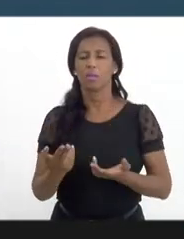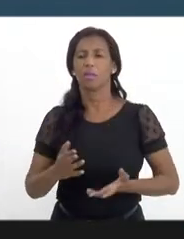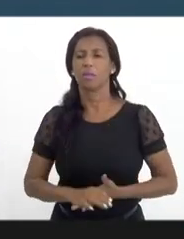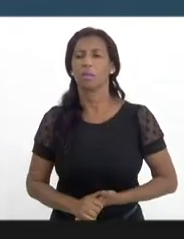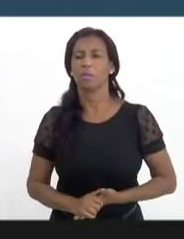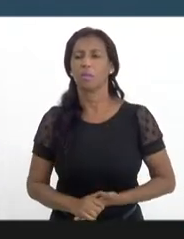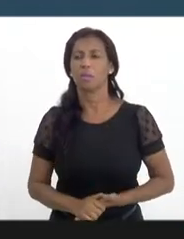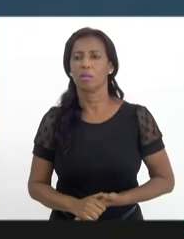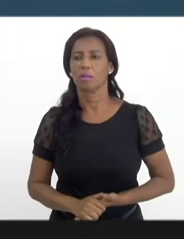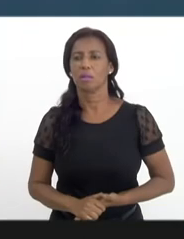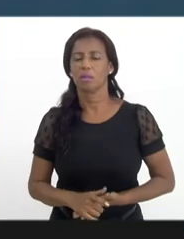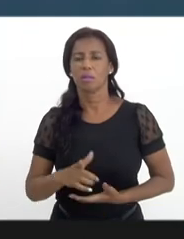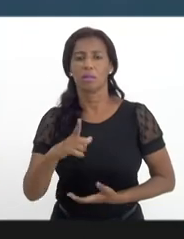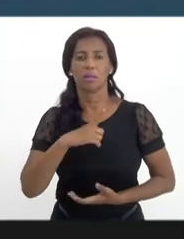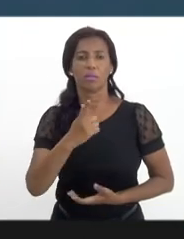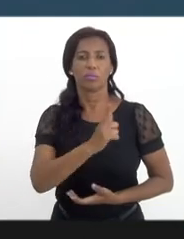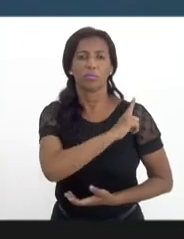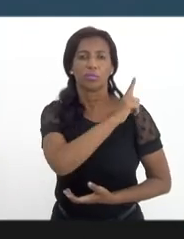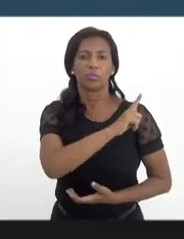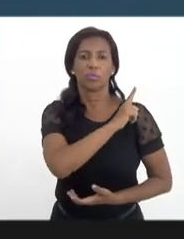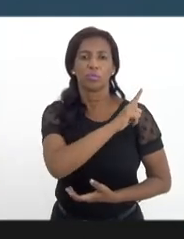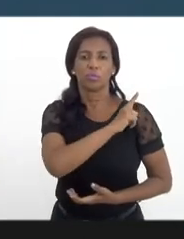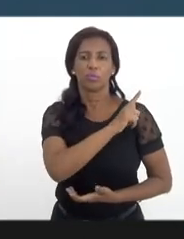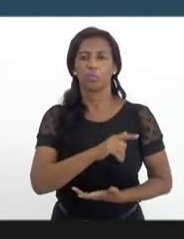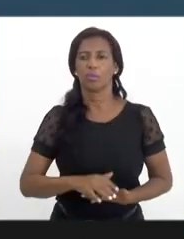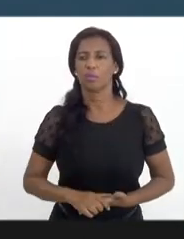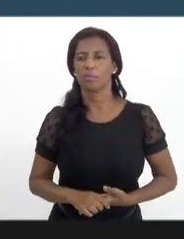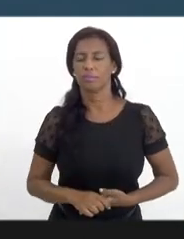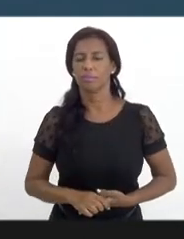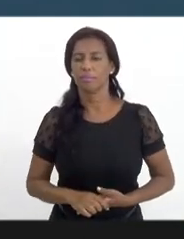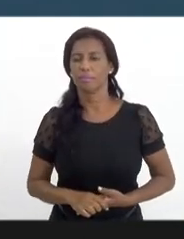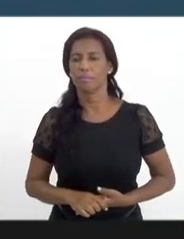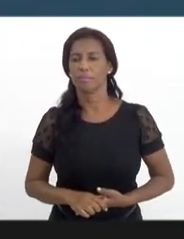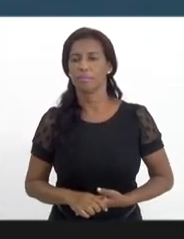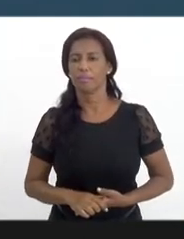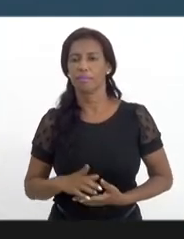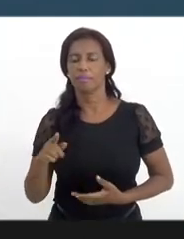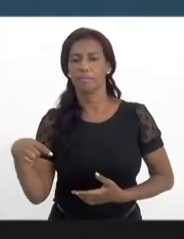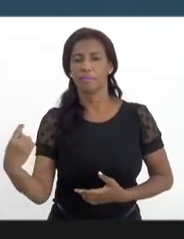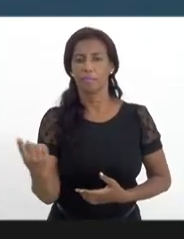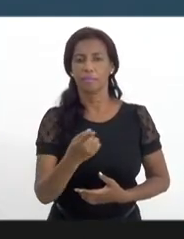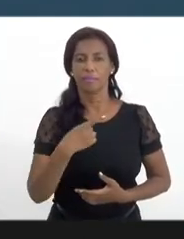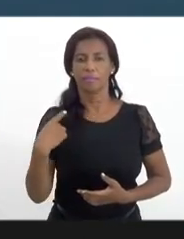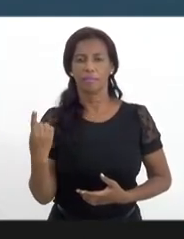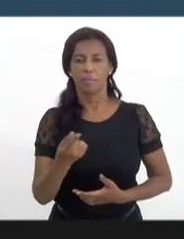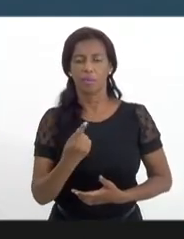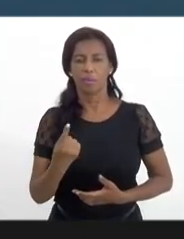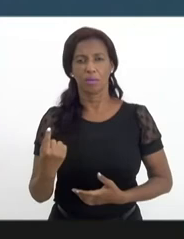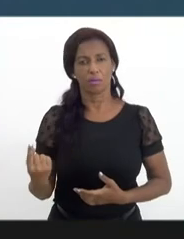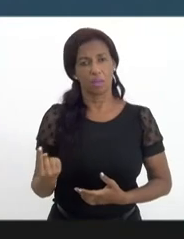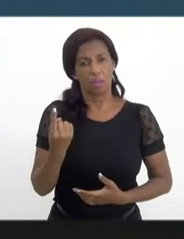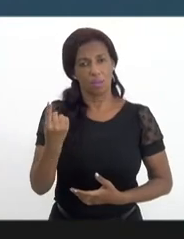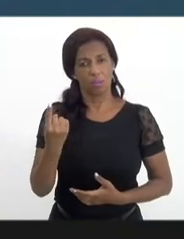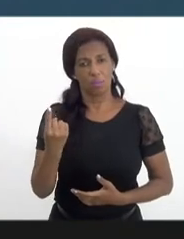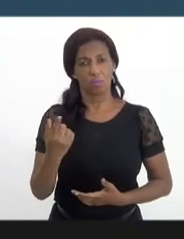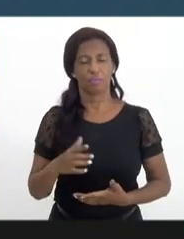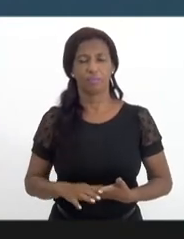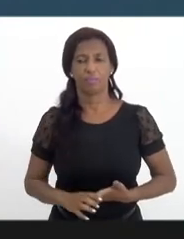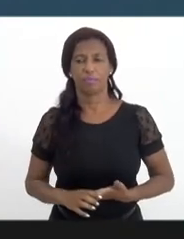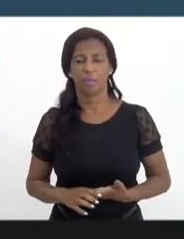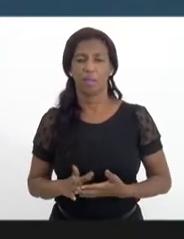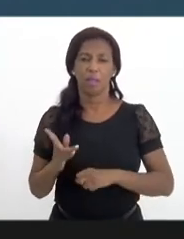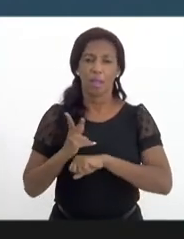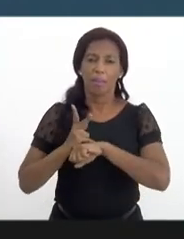os gestores da ICT. e a nossa uma só é